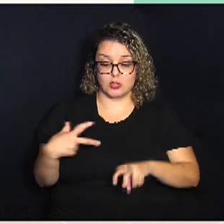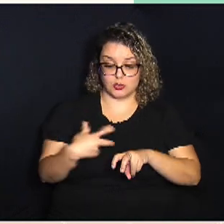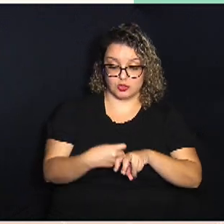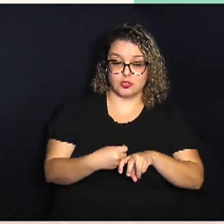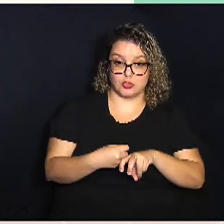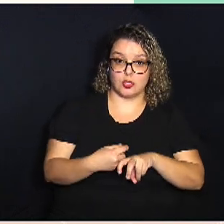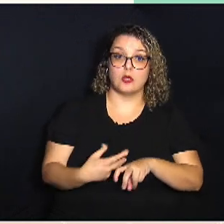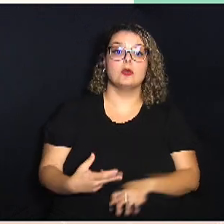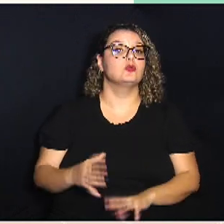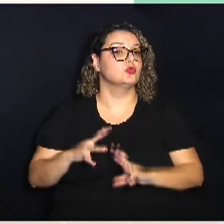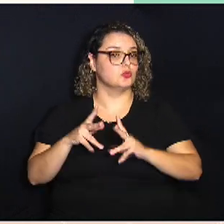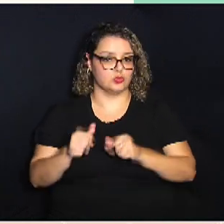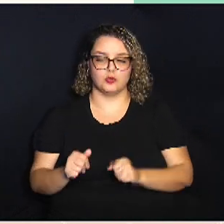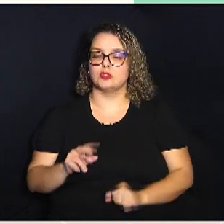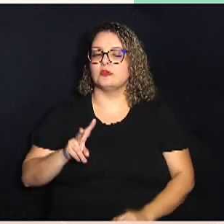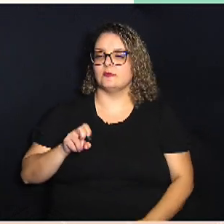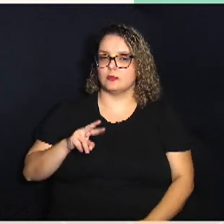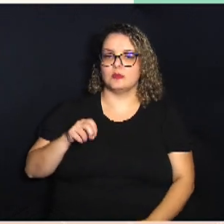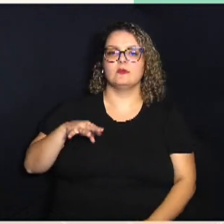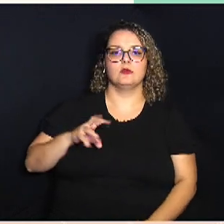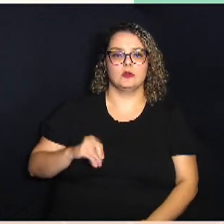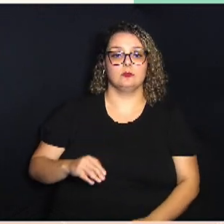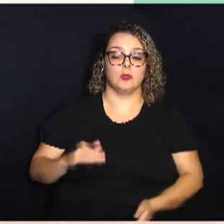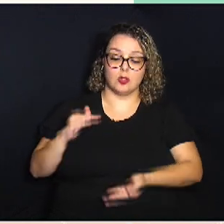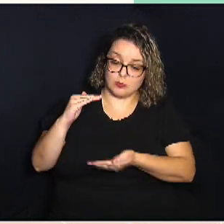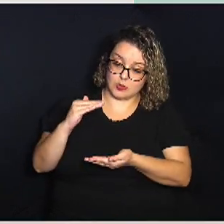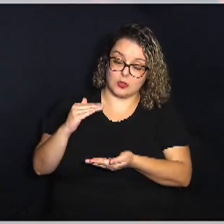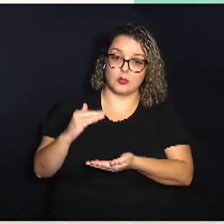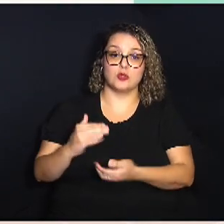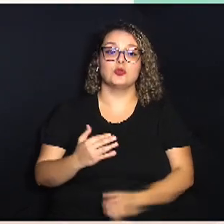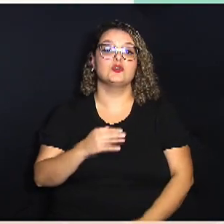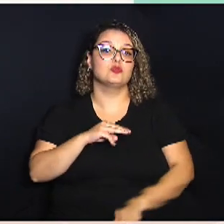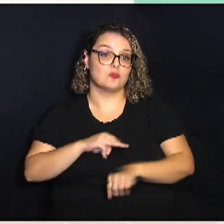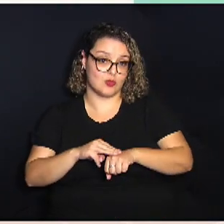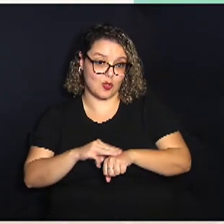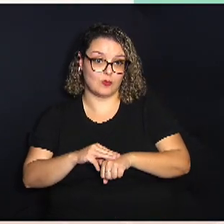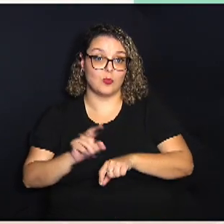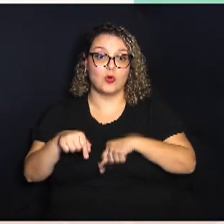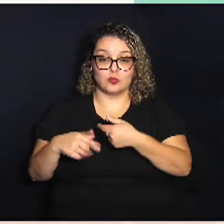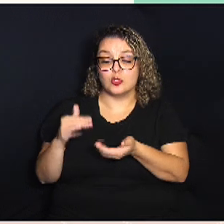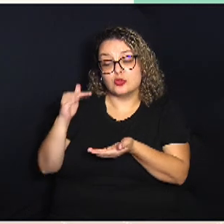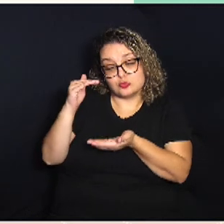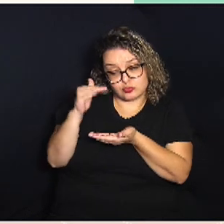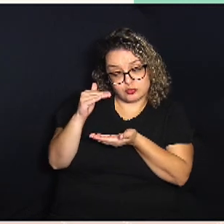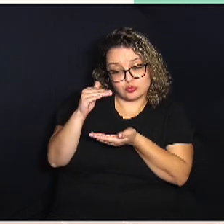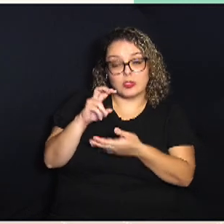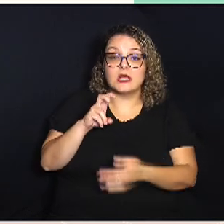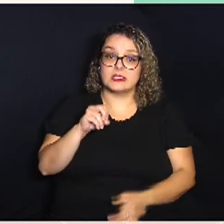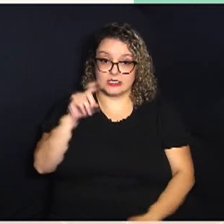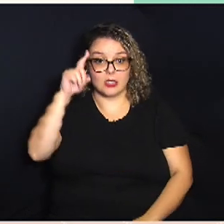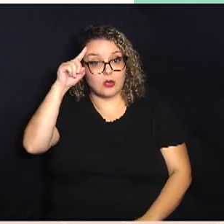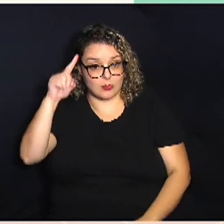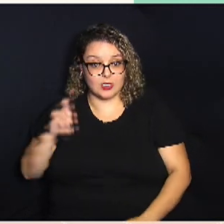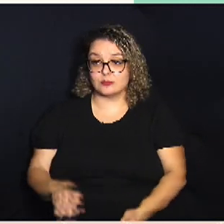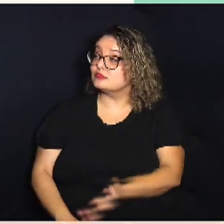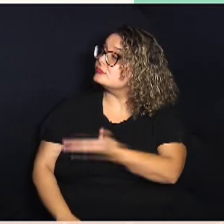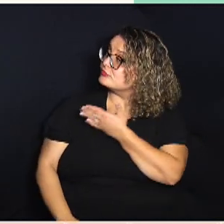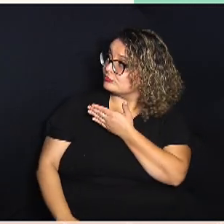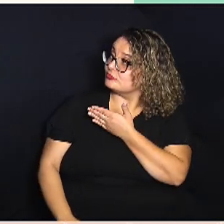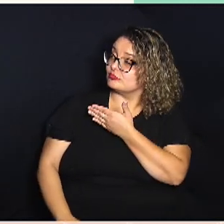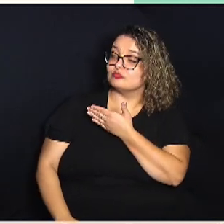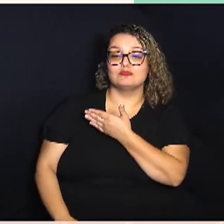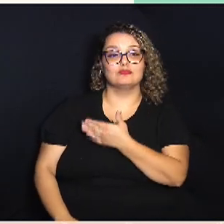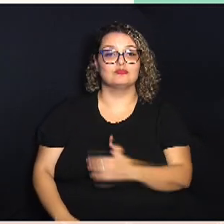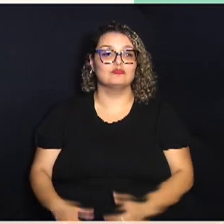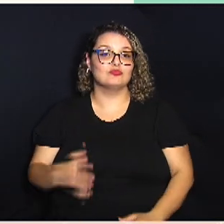e vacinada ela é de porte pequeno e de cor caramelo outra filhotinha de 50 dias é essa malhadinha de